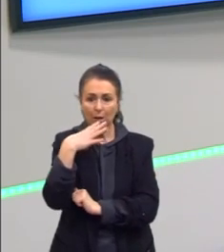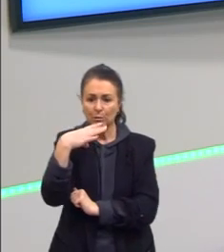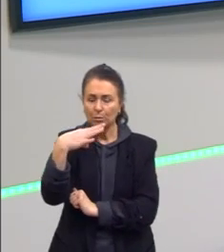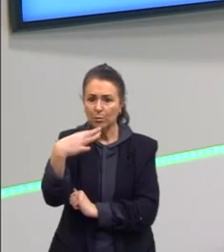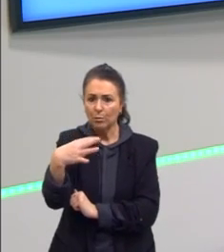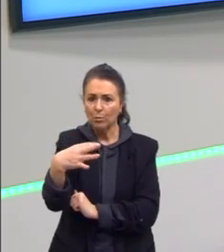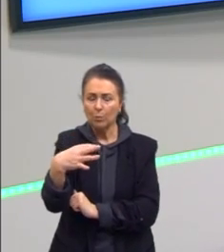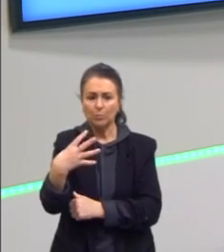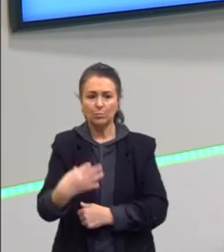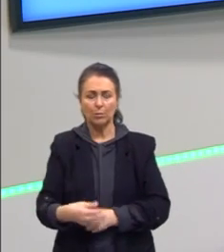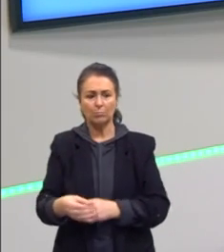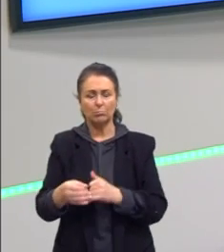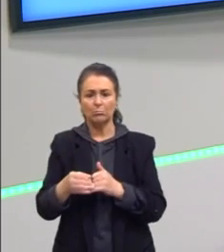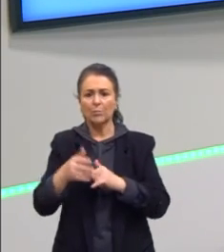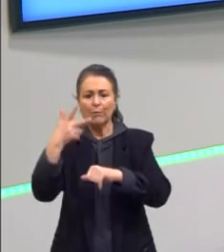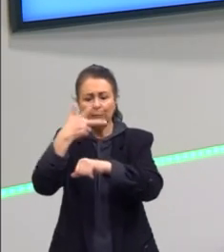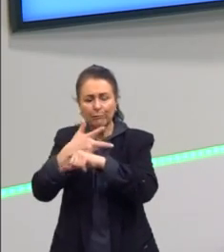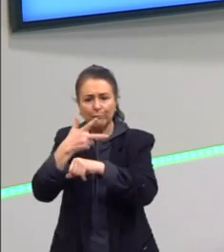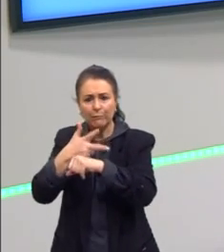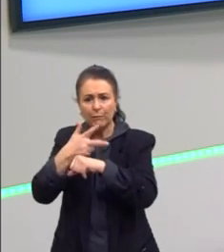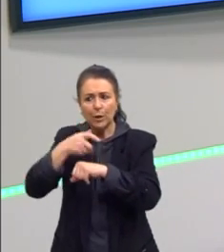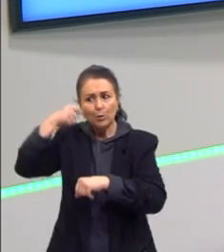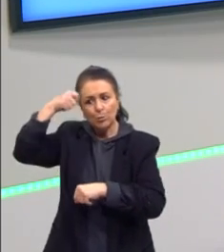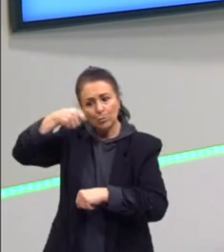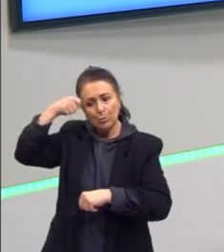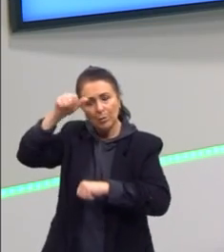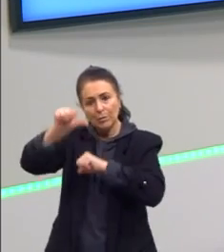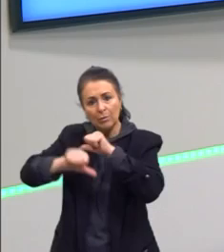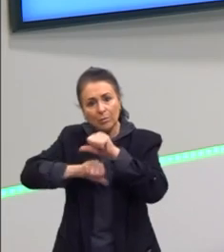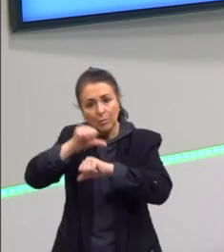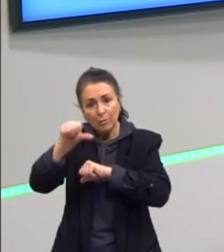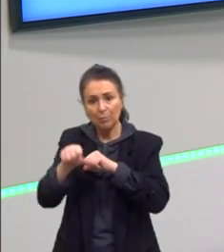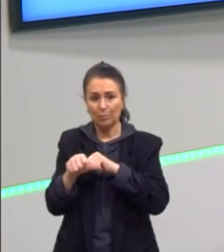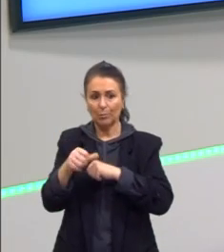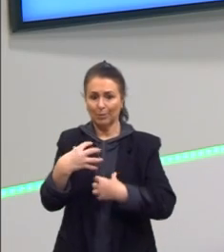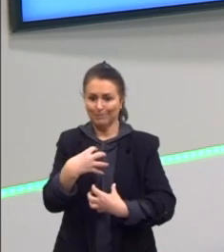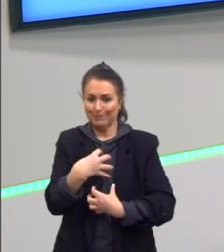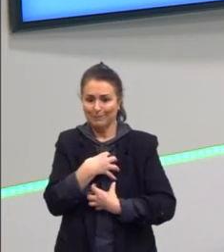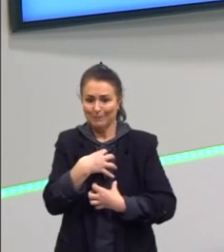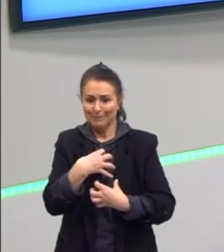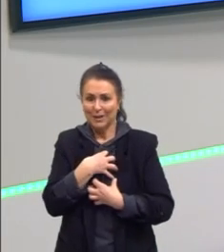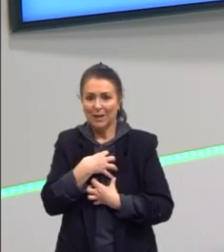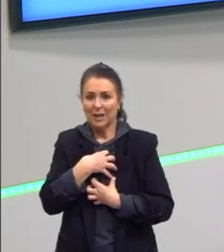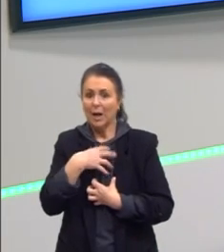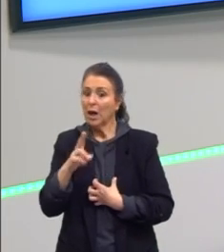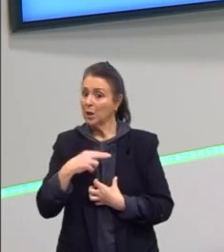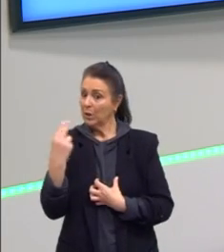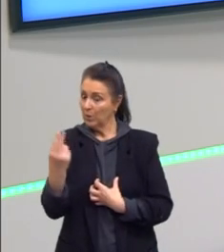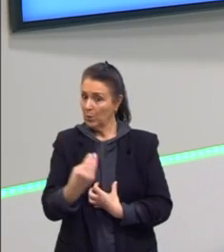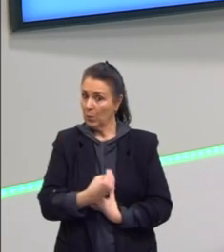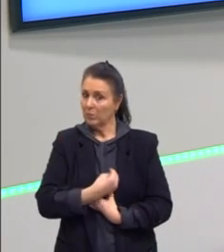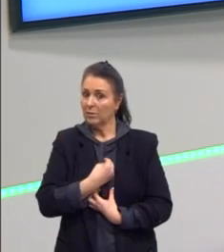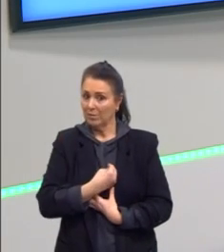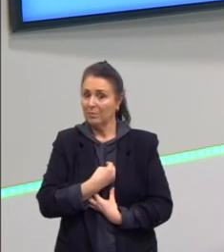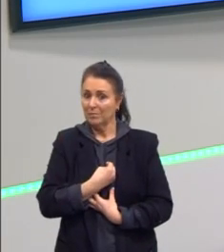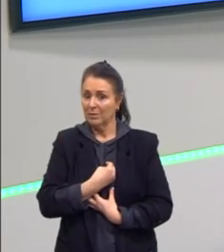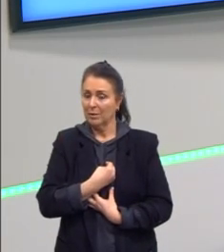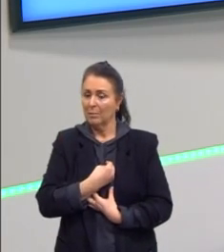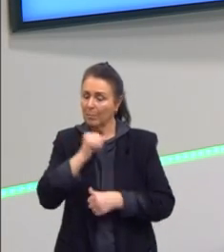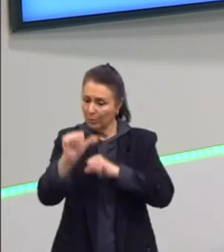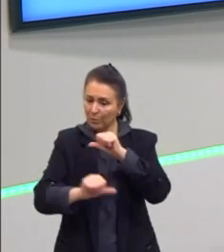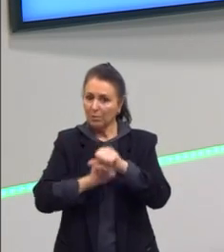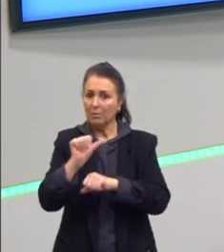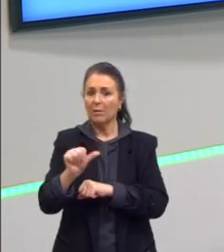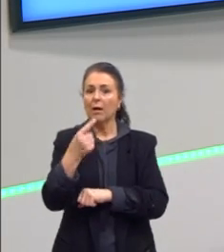vídeos, para transformar e para usar o nosso dia a dia e para mexer com essa nossa linguagem,